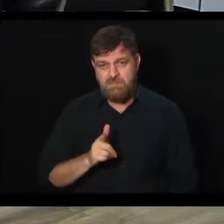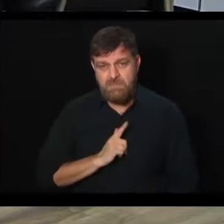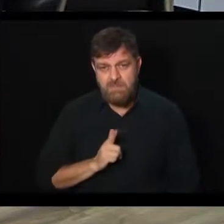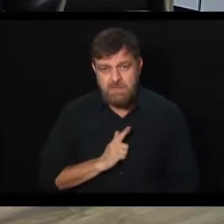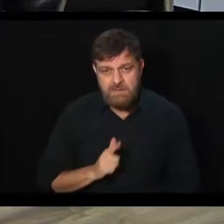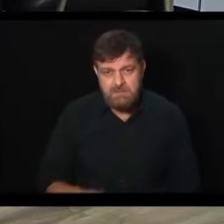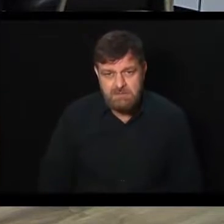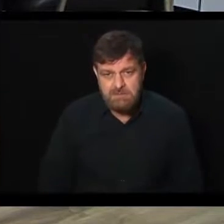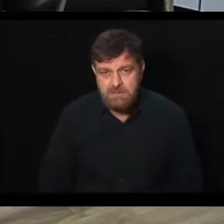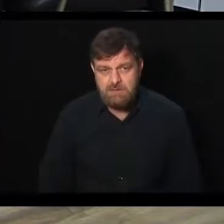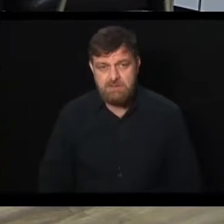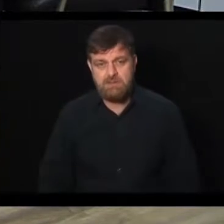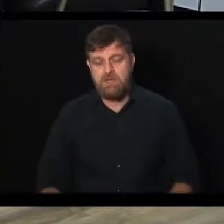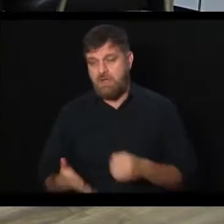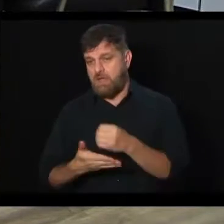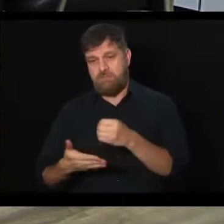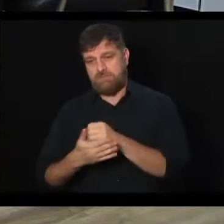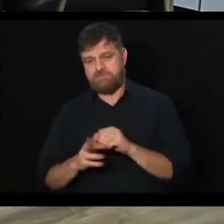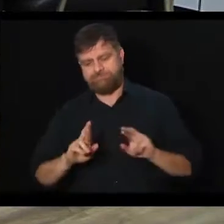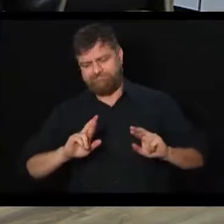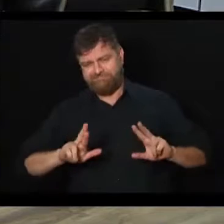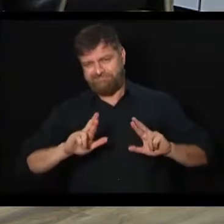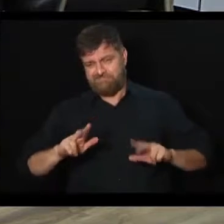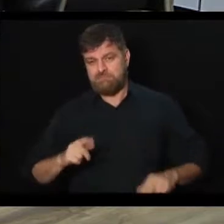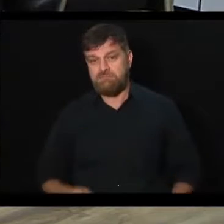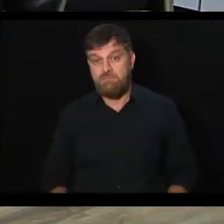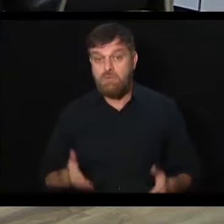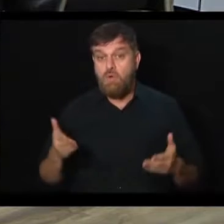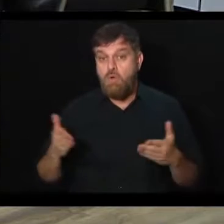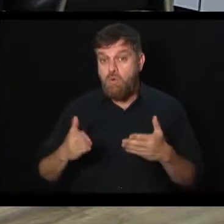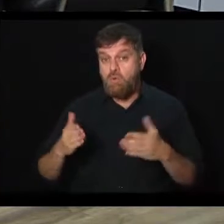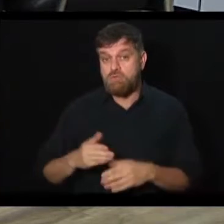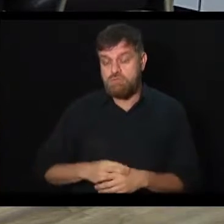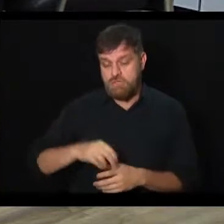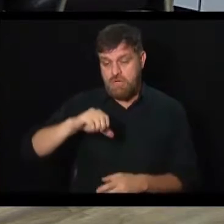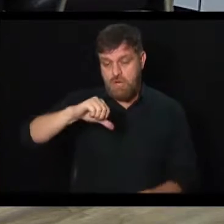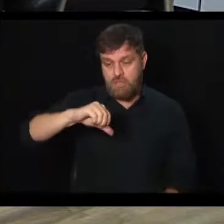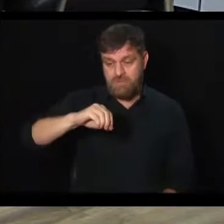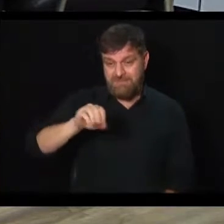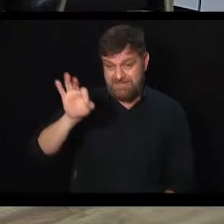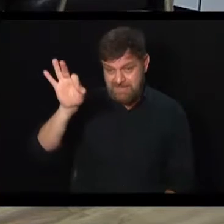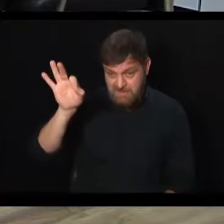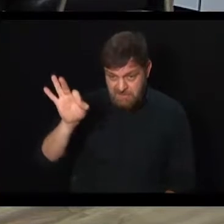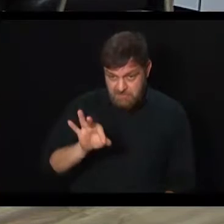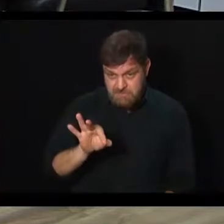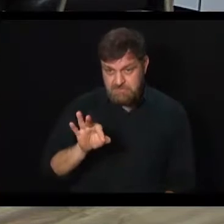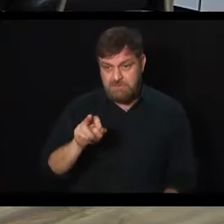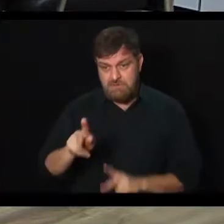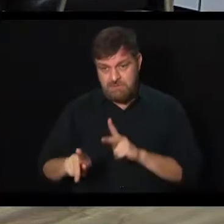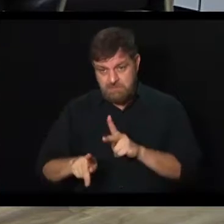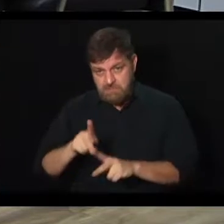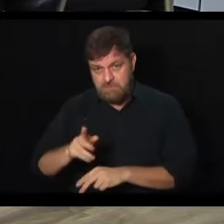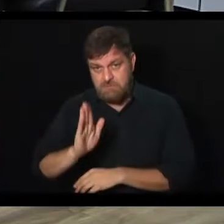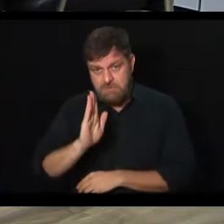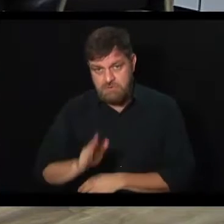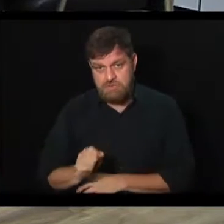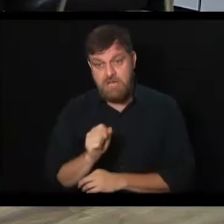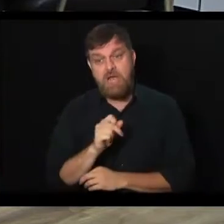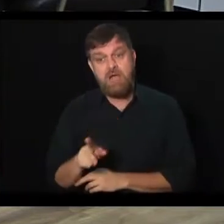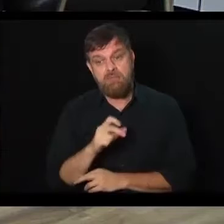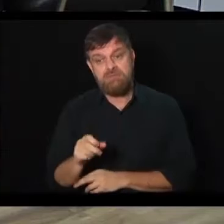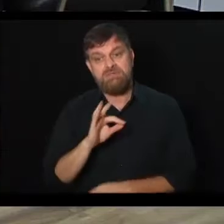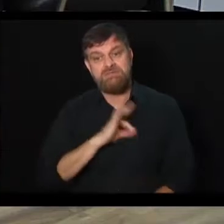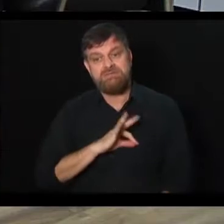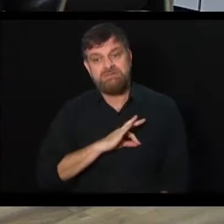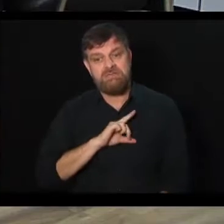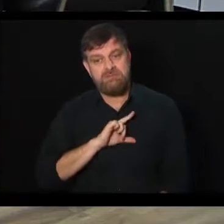não é essa. Se você pegar hoje, 90% da população já aposenta com salário baixo, com